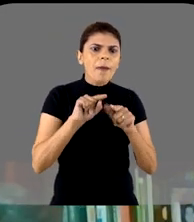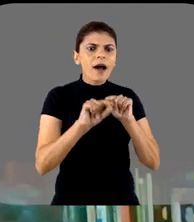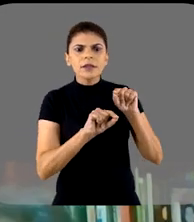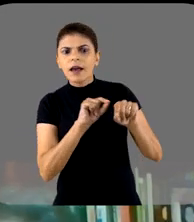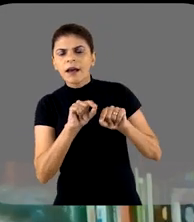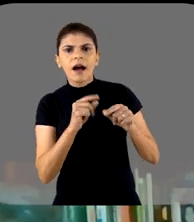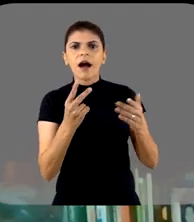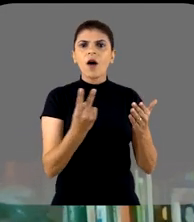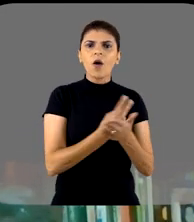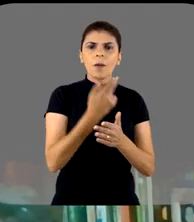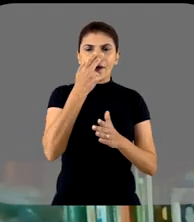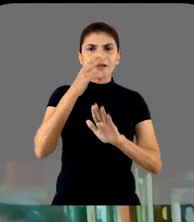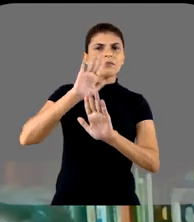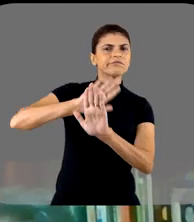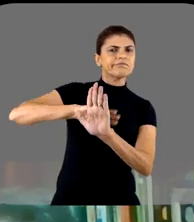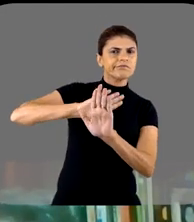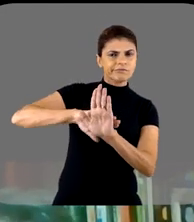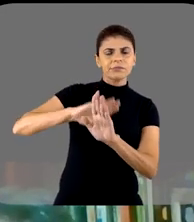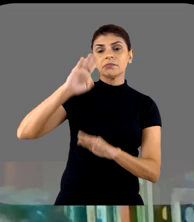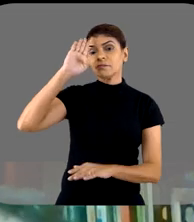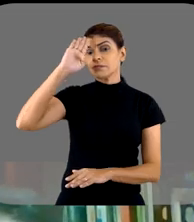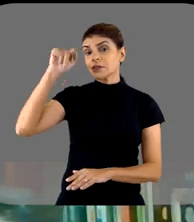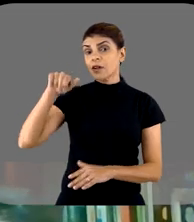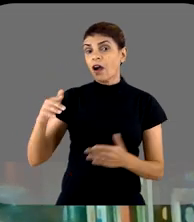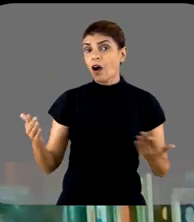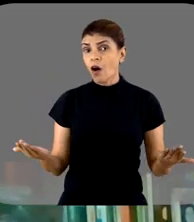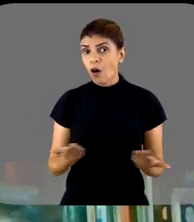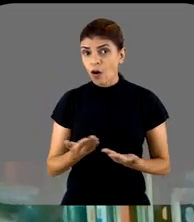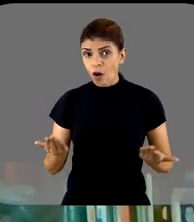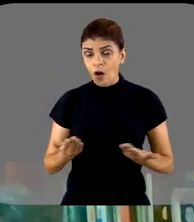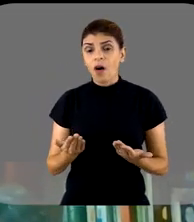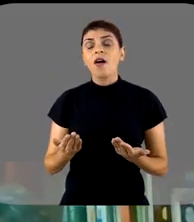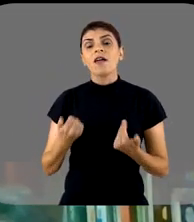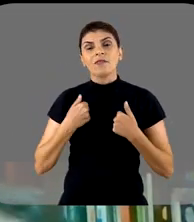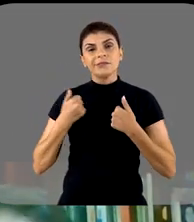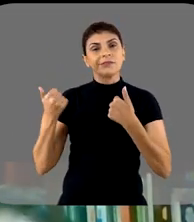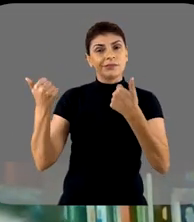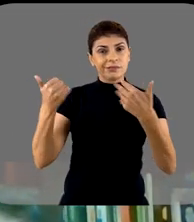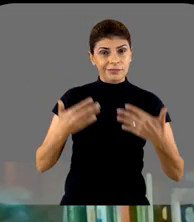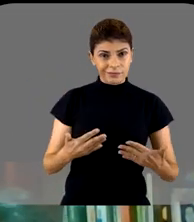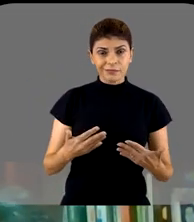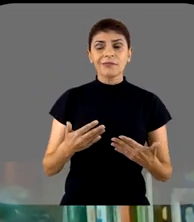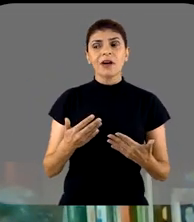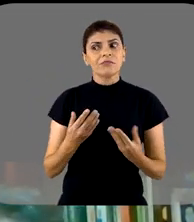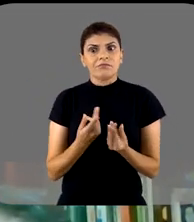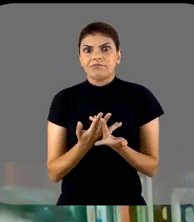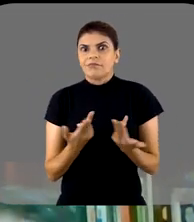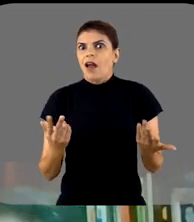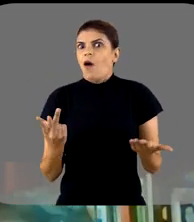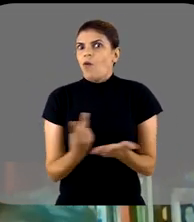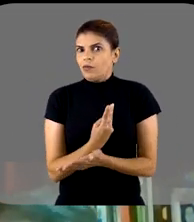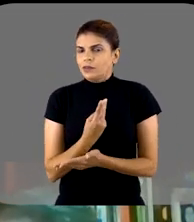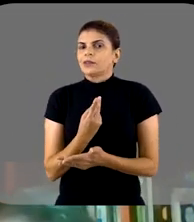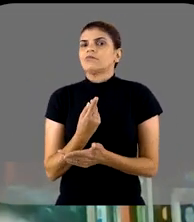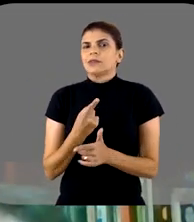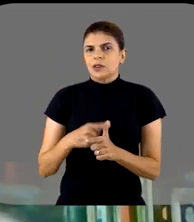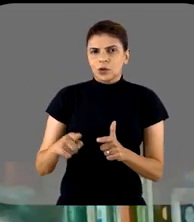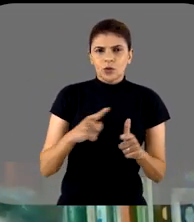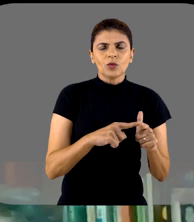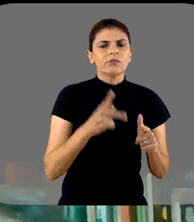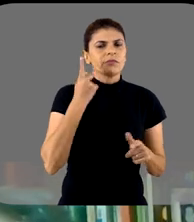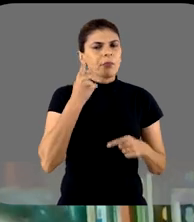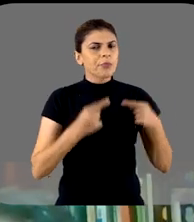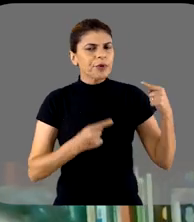problemáticas que parecem estar especificamente colocadas no aqui e agora, mas não são. em alguns casos,